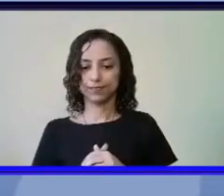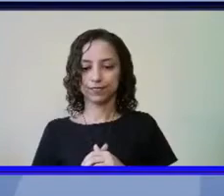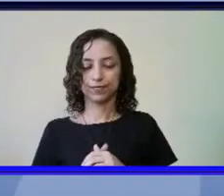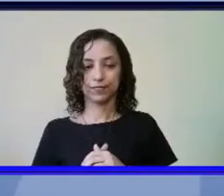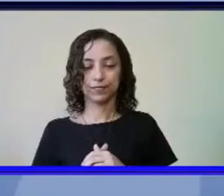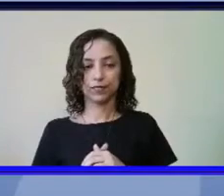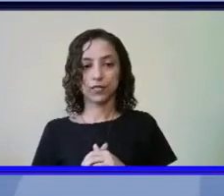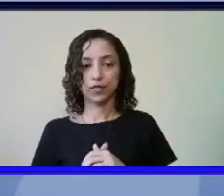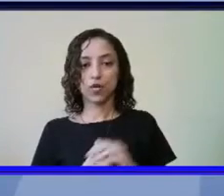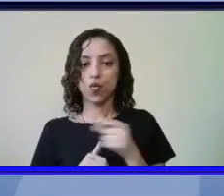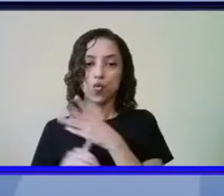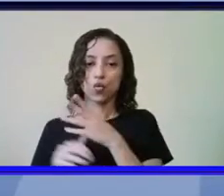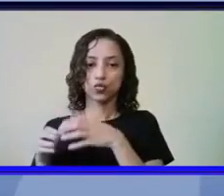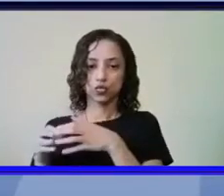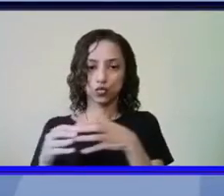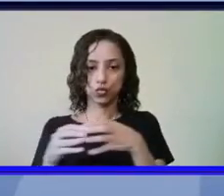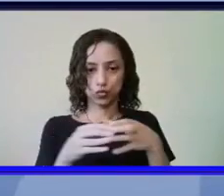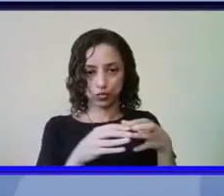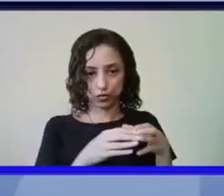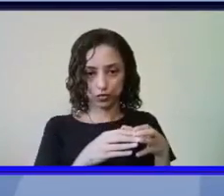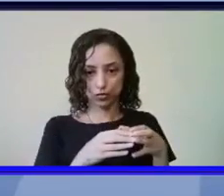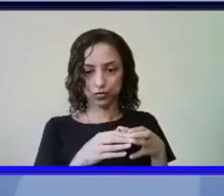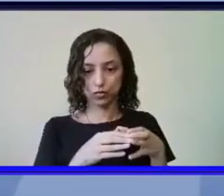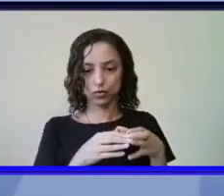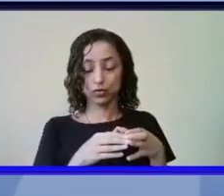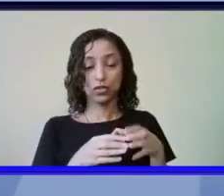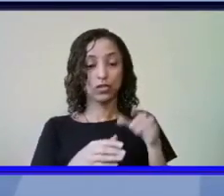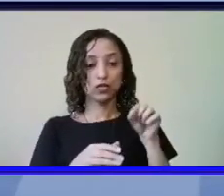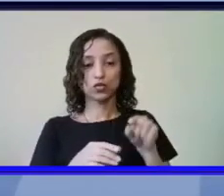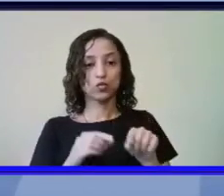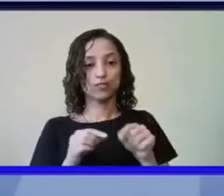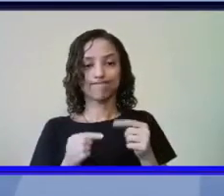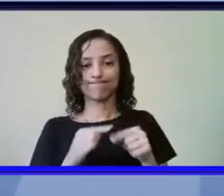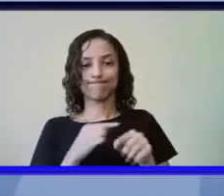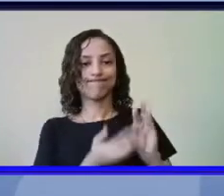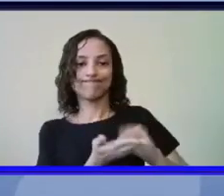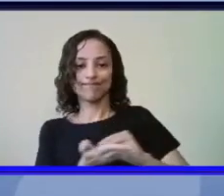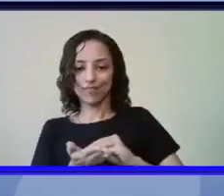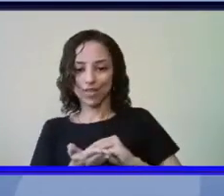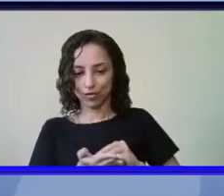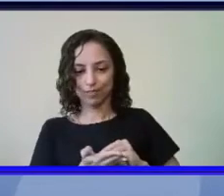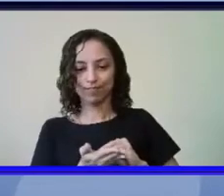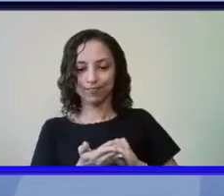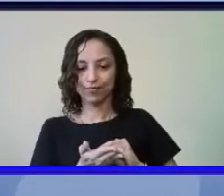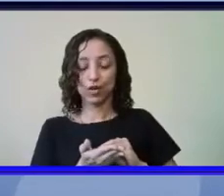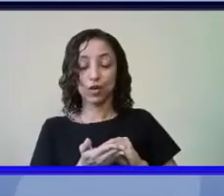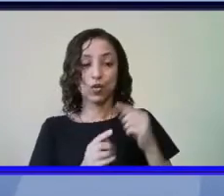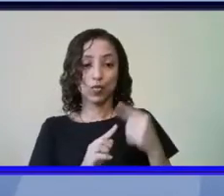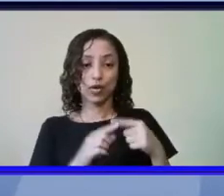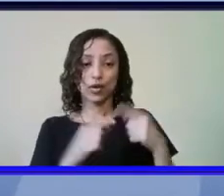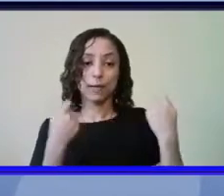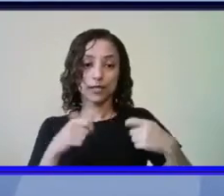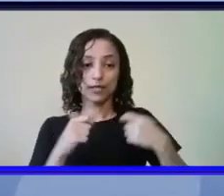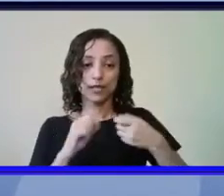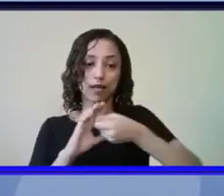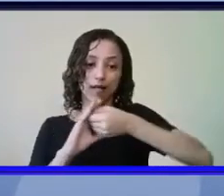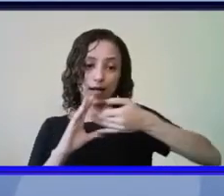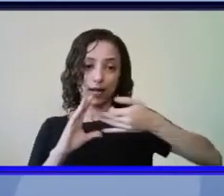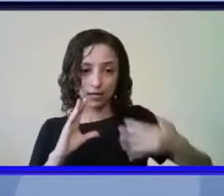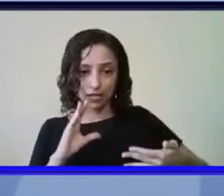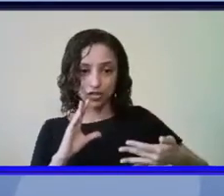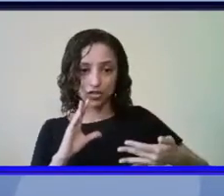muitos grupos isso não é suficiente porque é necessário buscar características